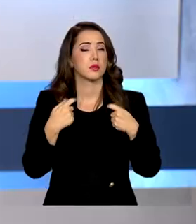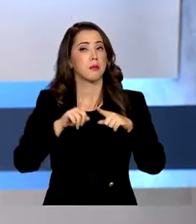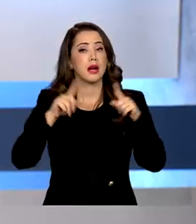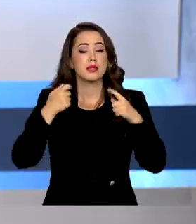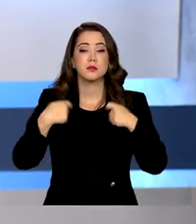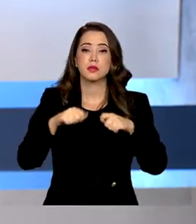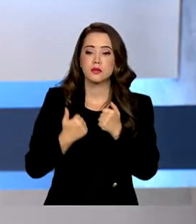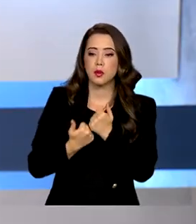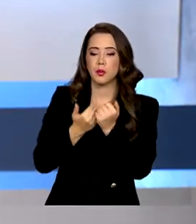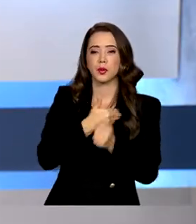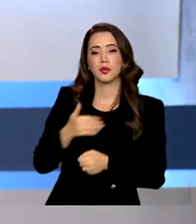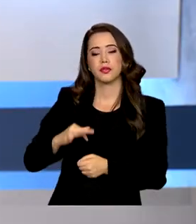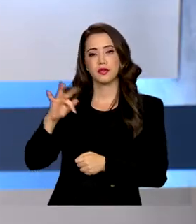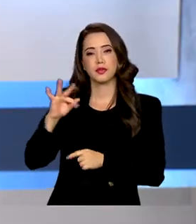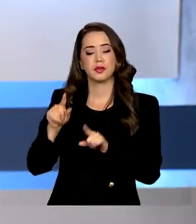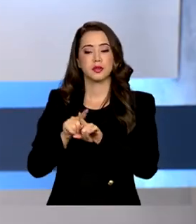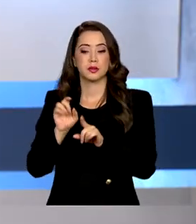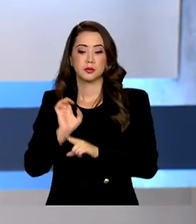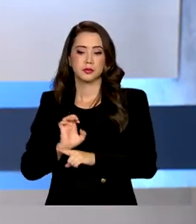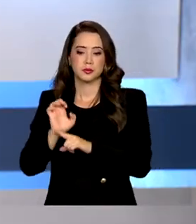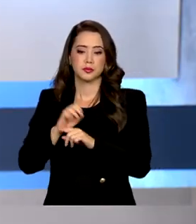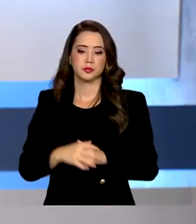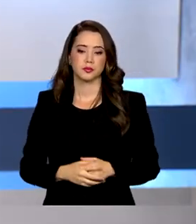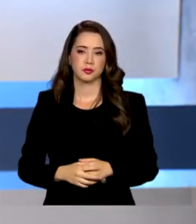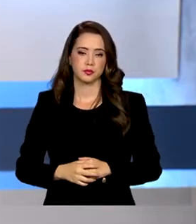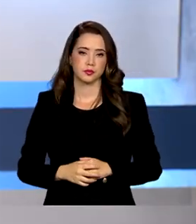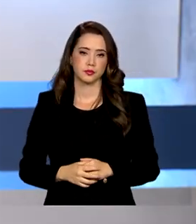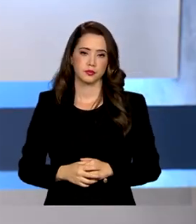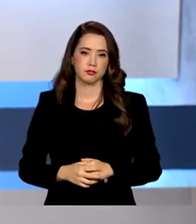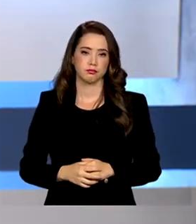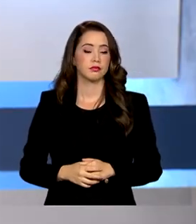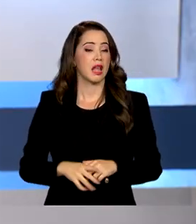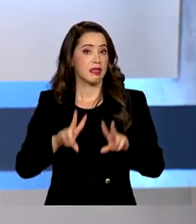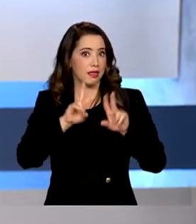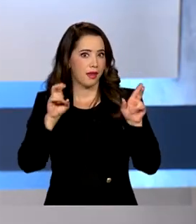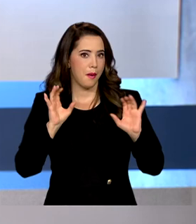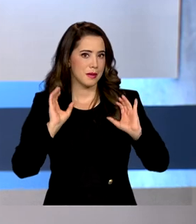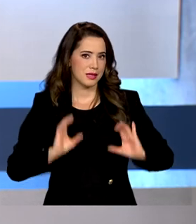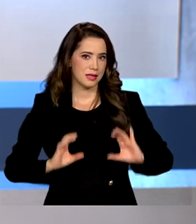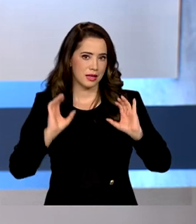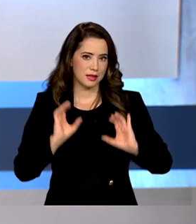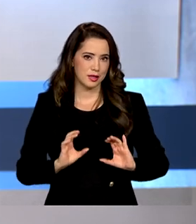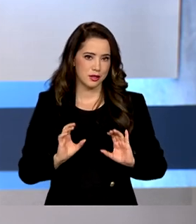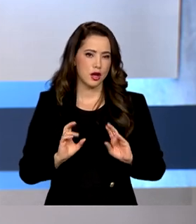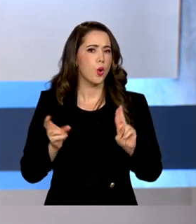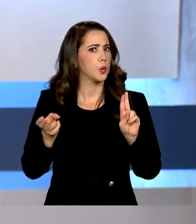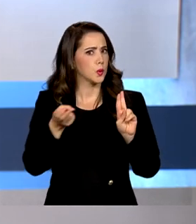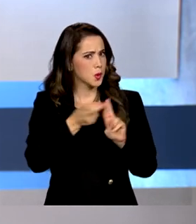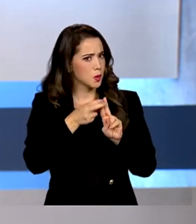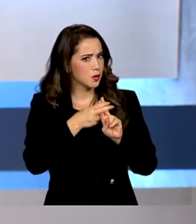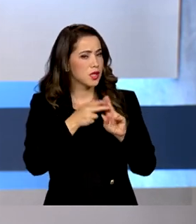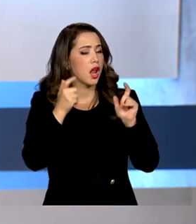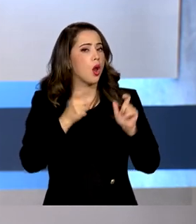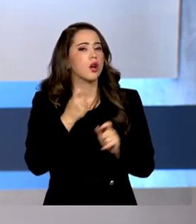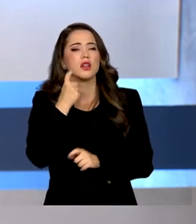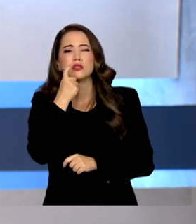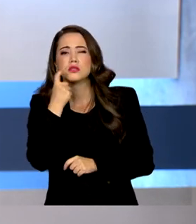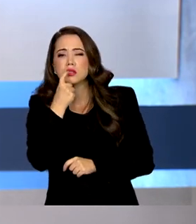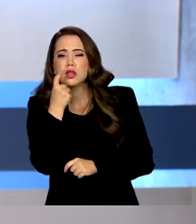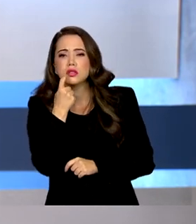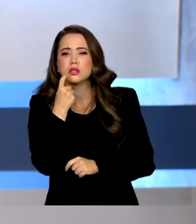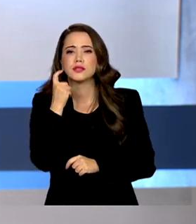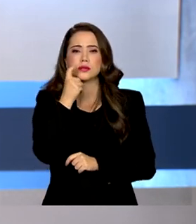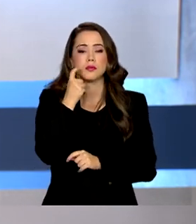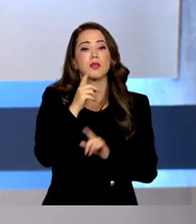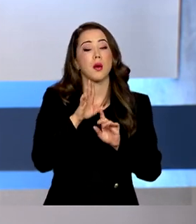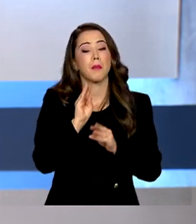E por falar em cidadania, o Sistema Único de Saúde tem centros odontológicos especiais para atender pessoas